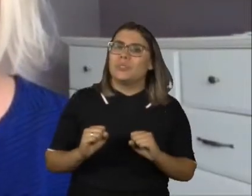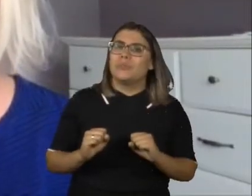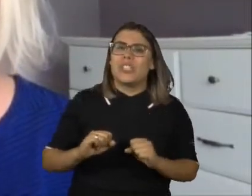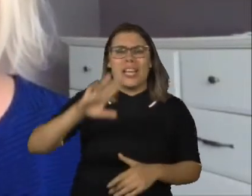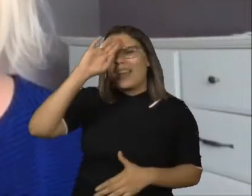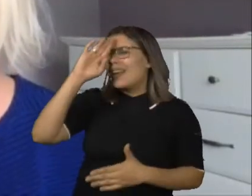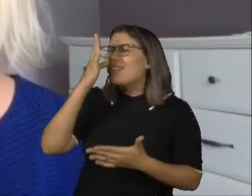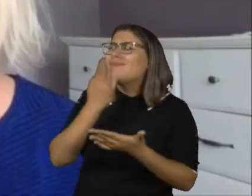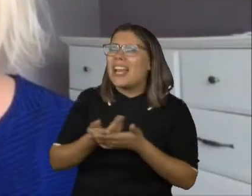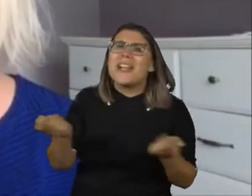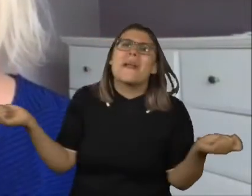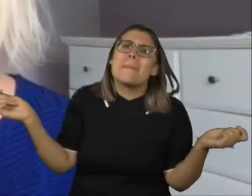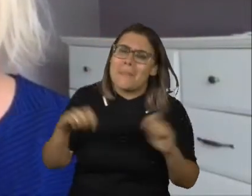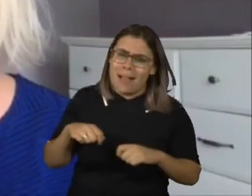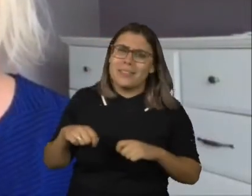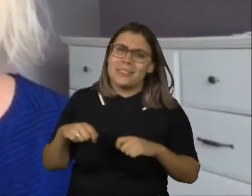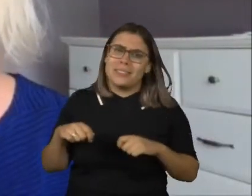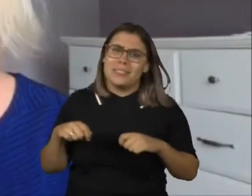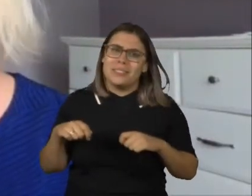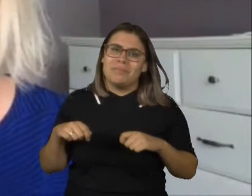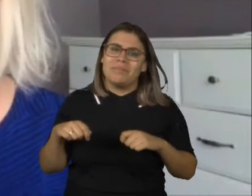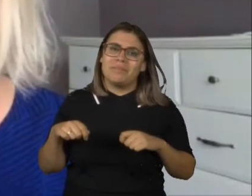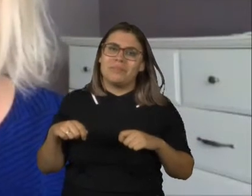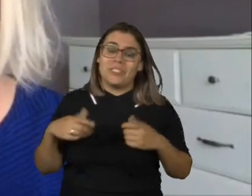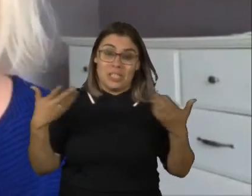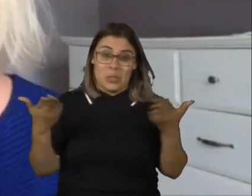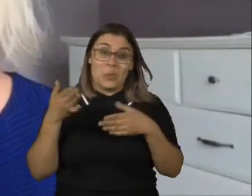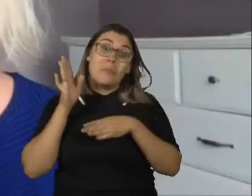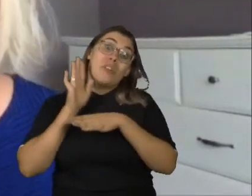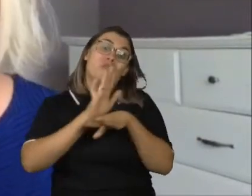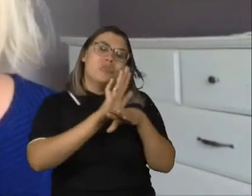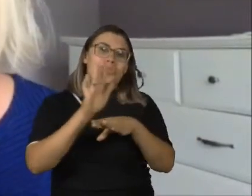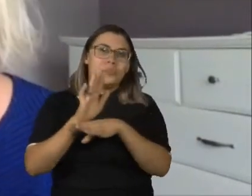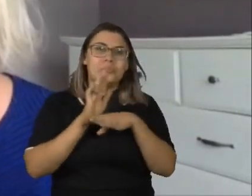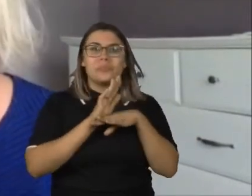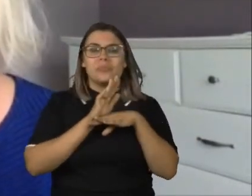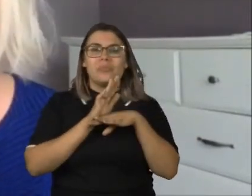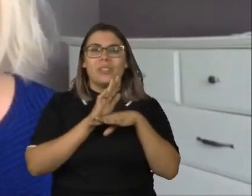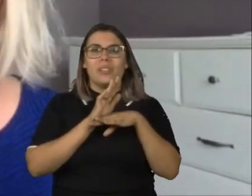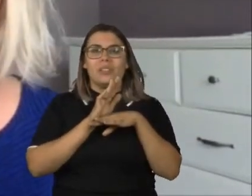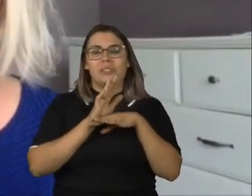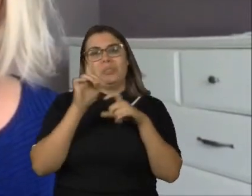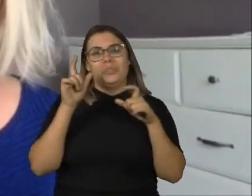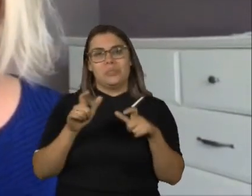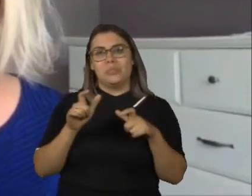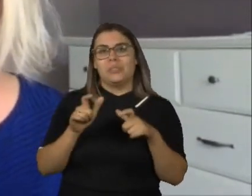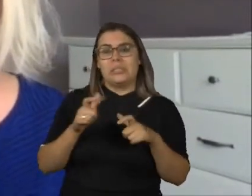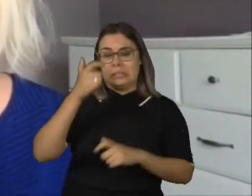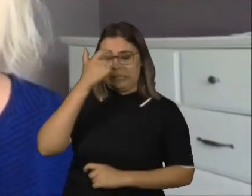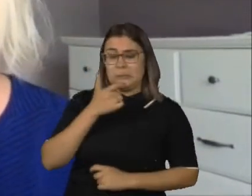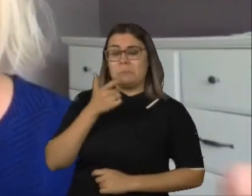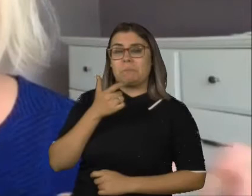que eles são capazes. E para ajudar nessa construção da crença, eu vou fazer um